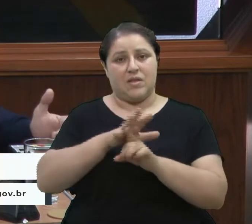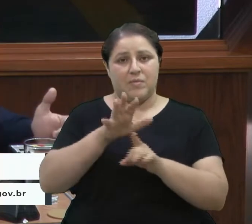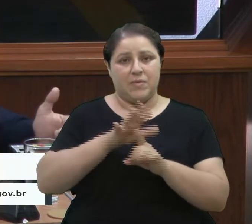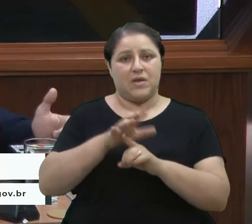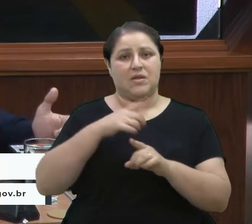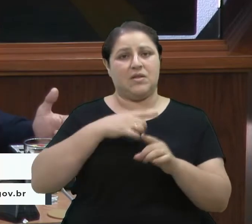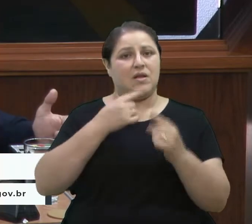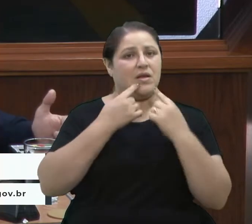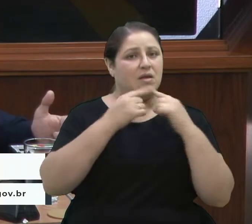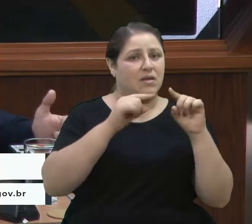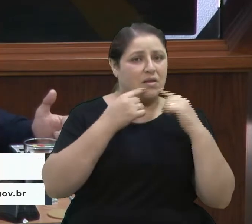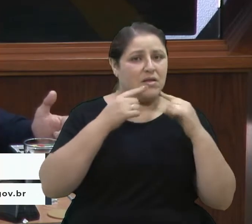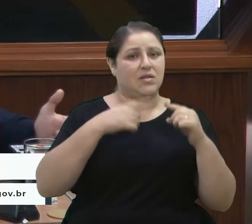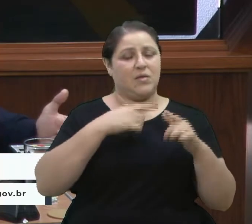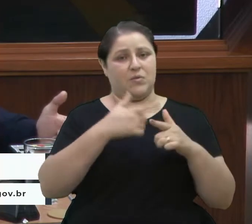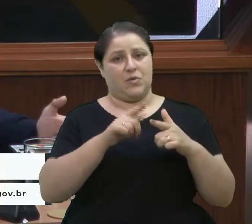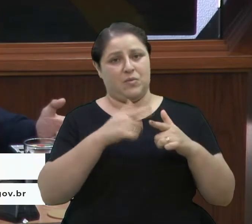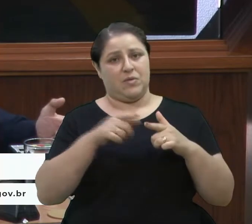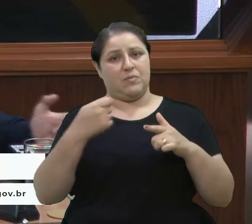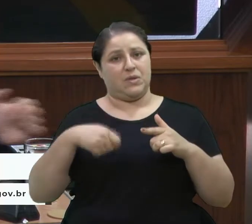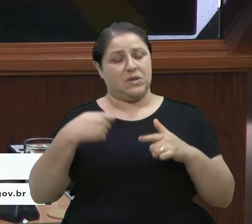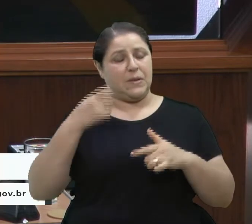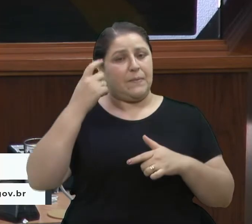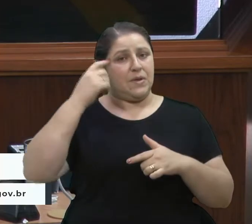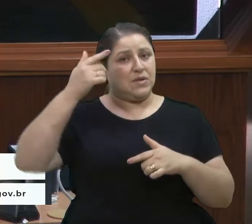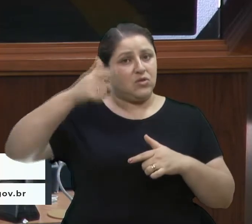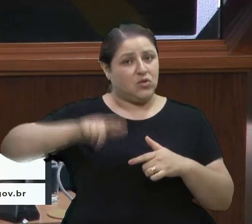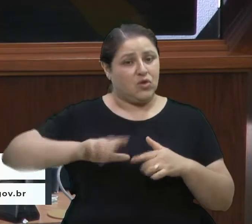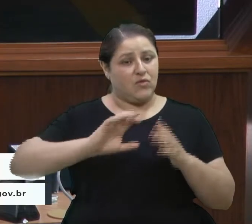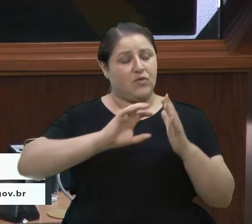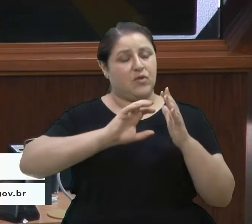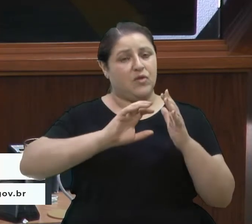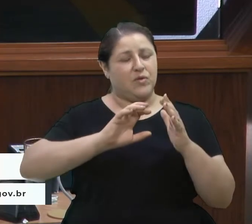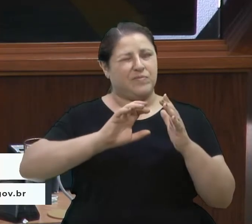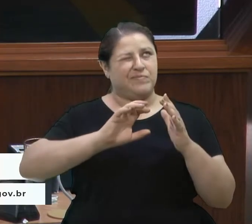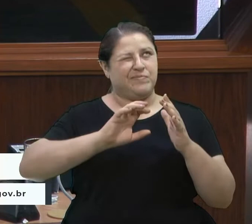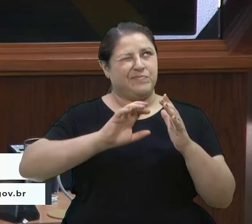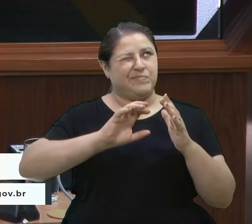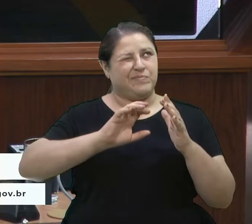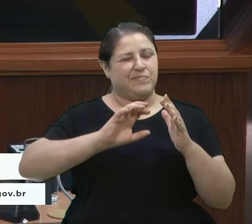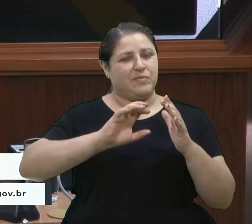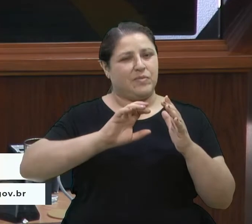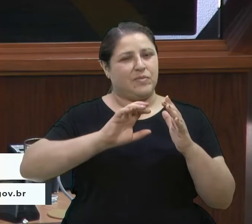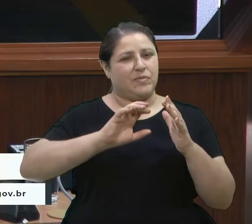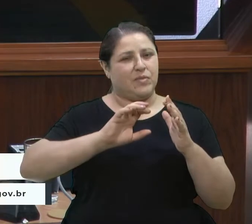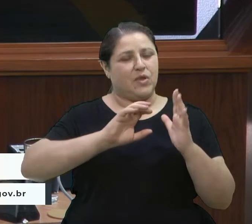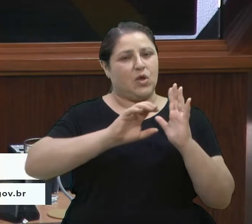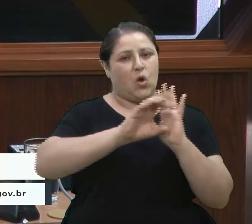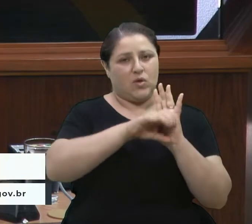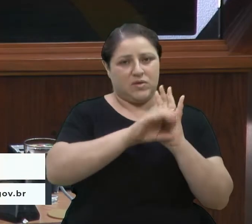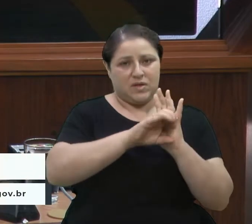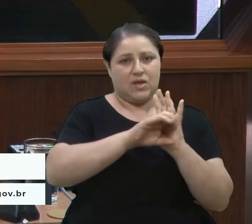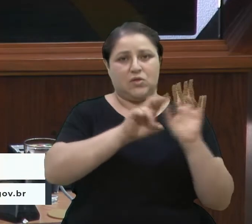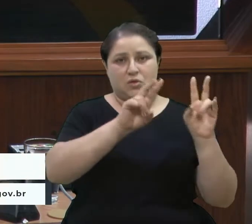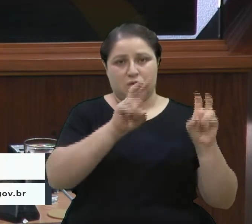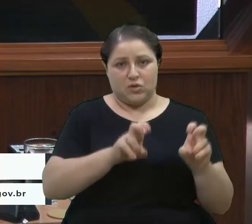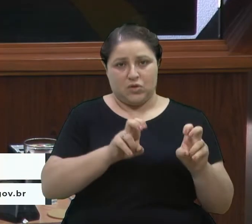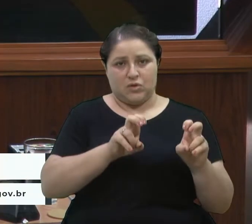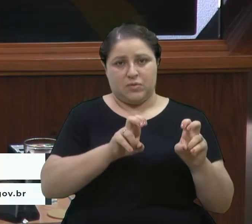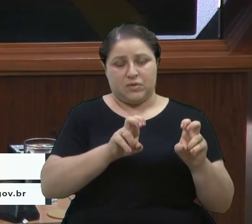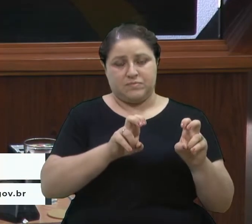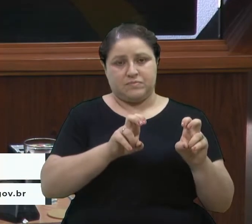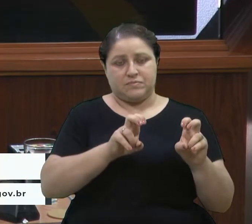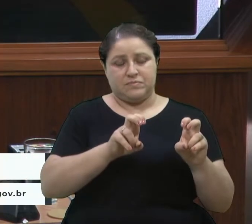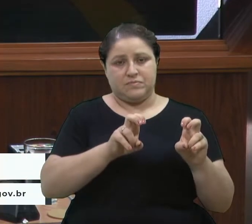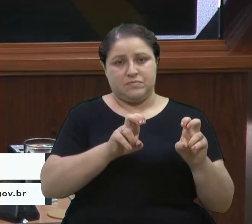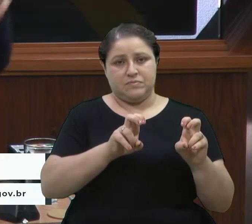Então, nós temos que repensar nesse conceito. E o Executivo também é importante que a sua direção técnica, parte